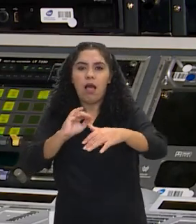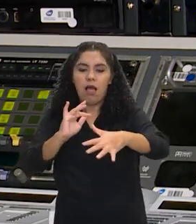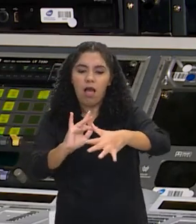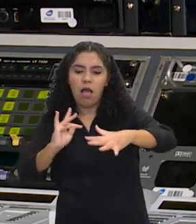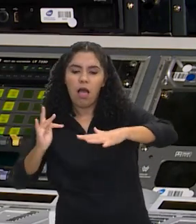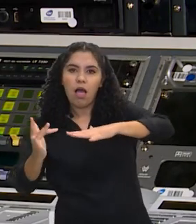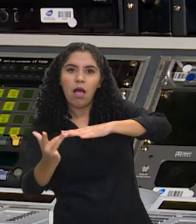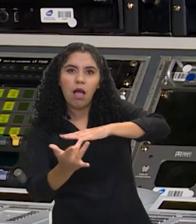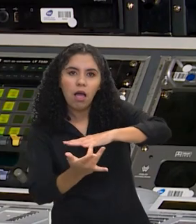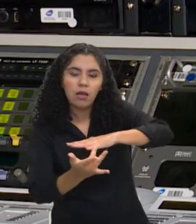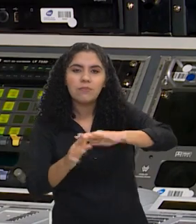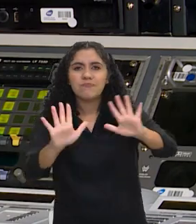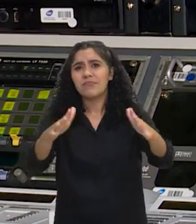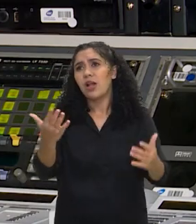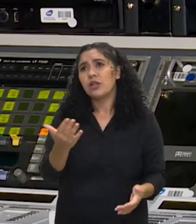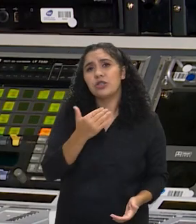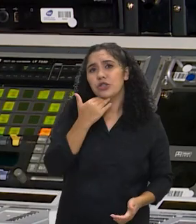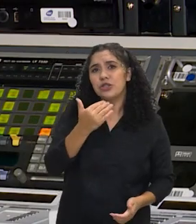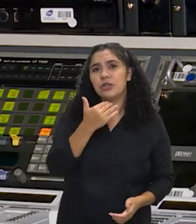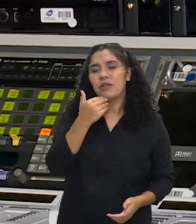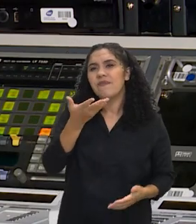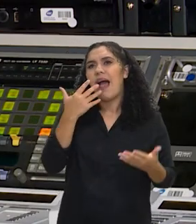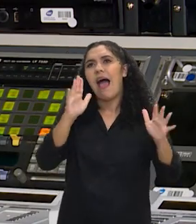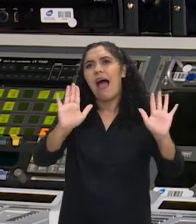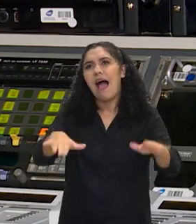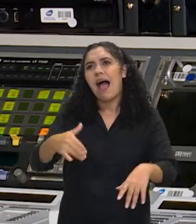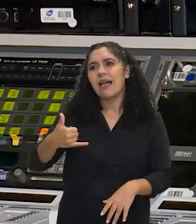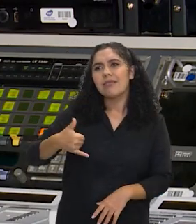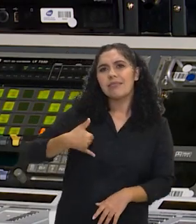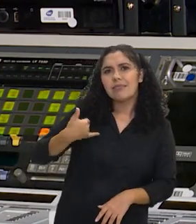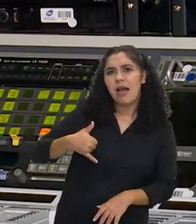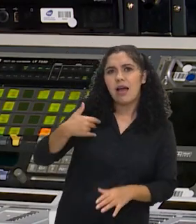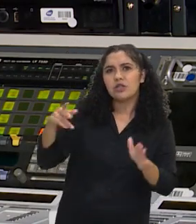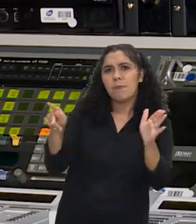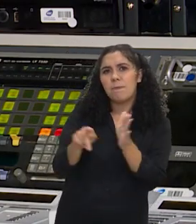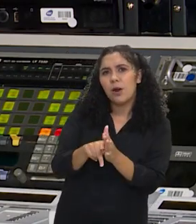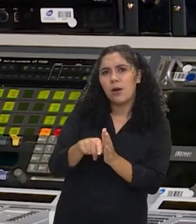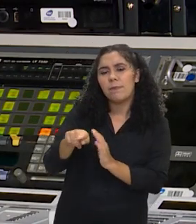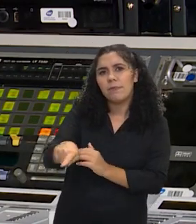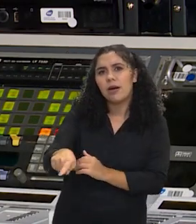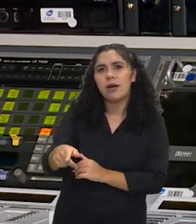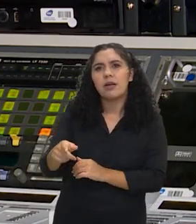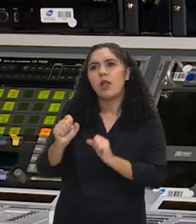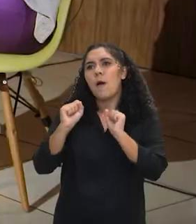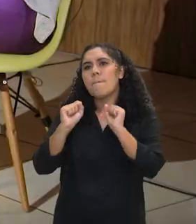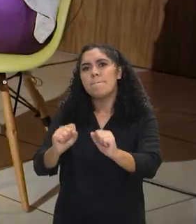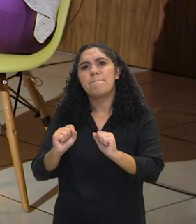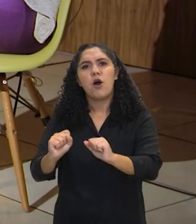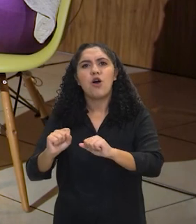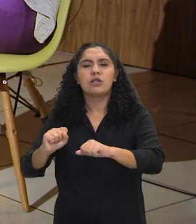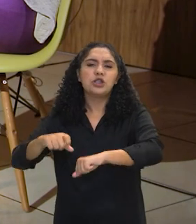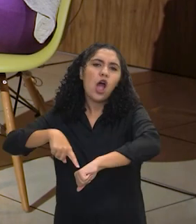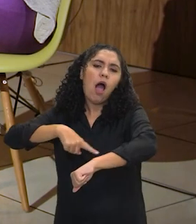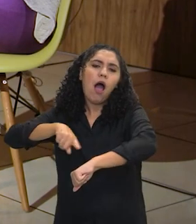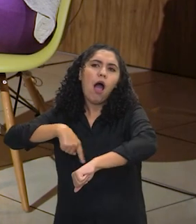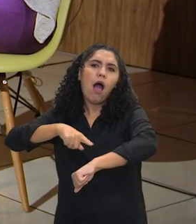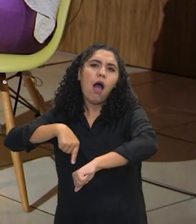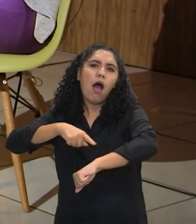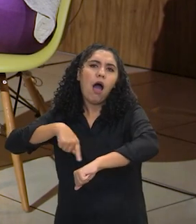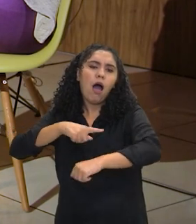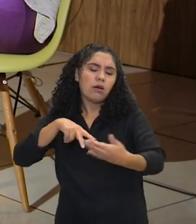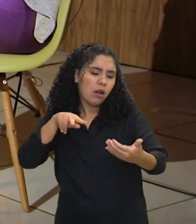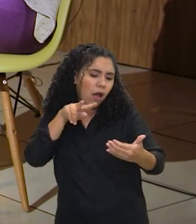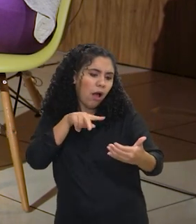Então, não adianta só a gente dizer com tal idade, fulano tem que passar até tal, pode passar até tal hora,